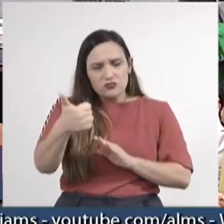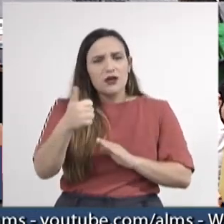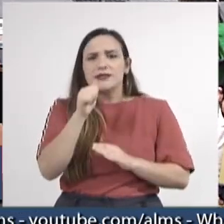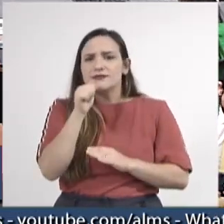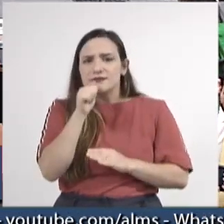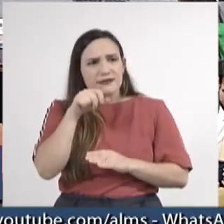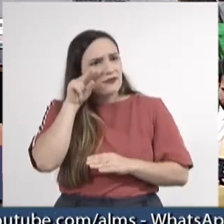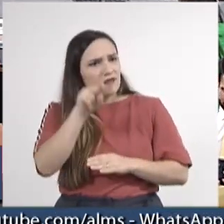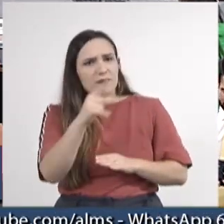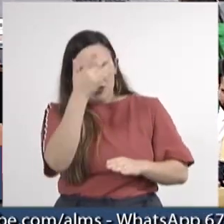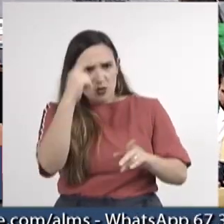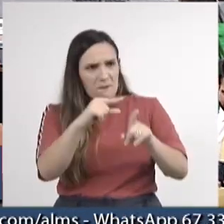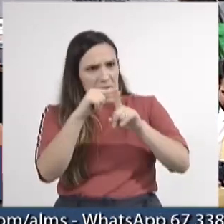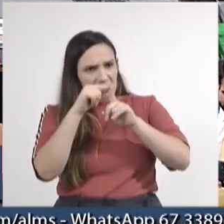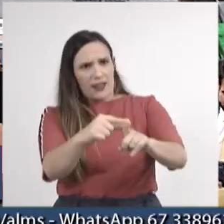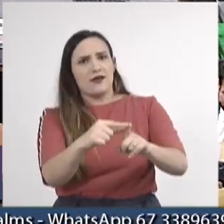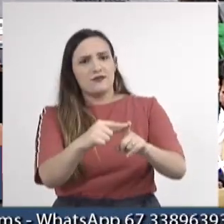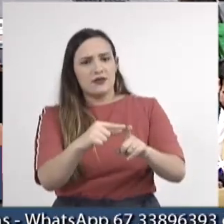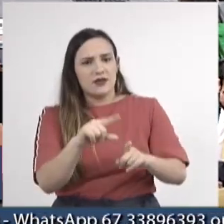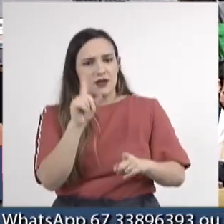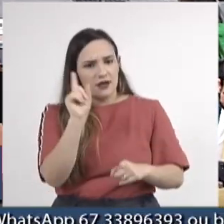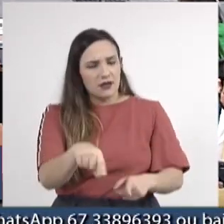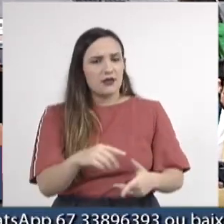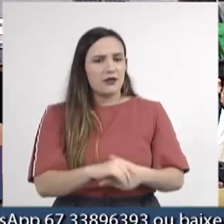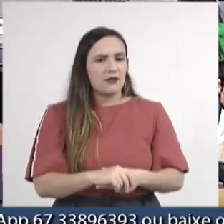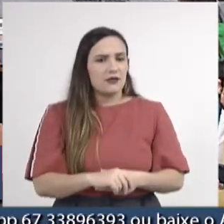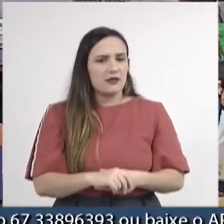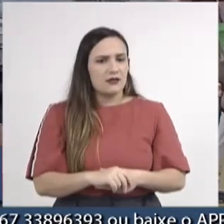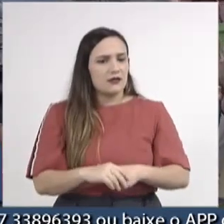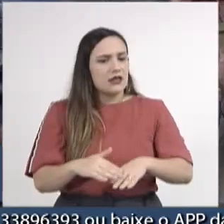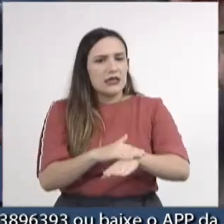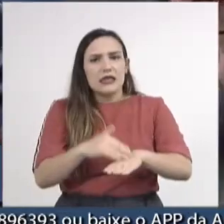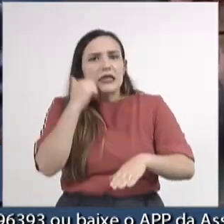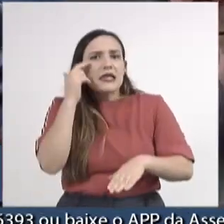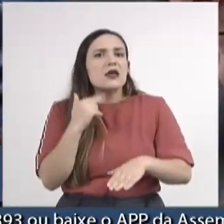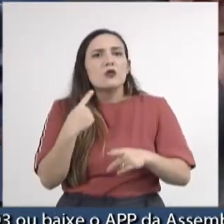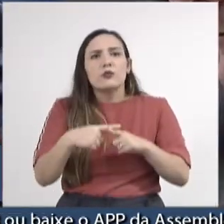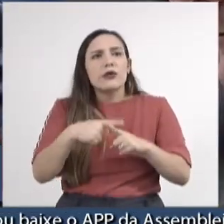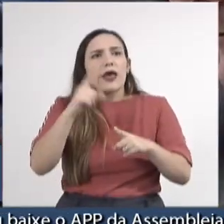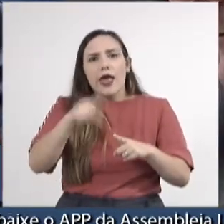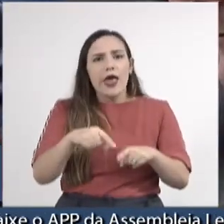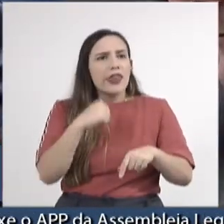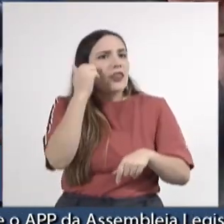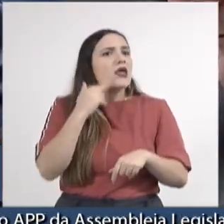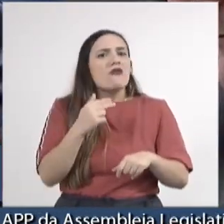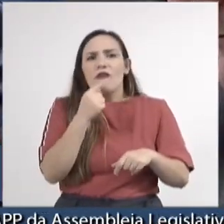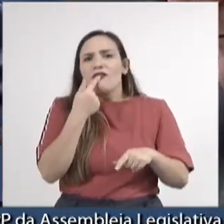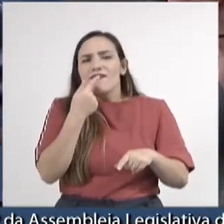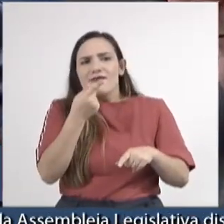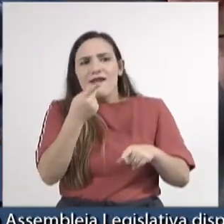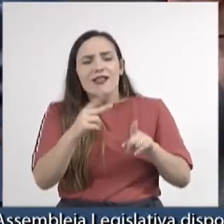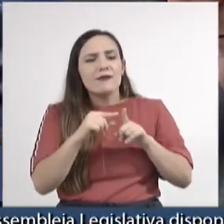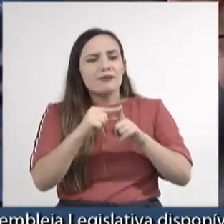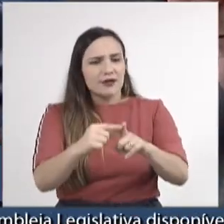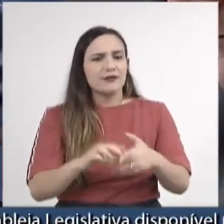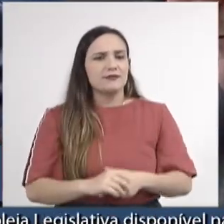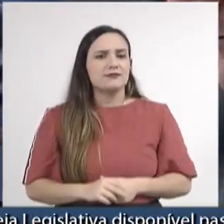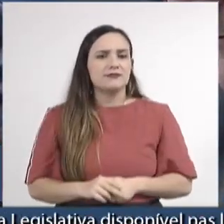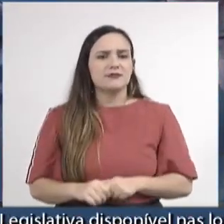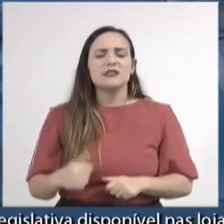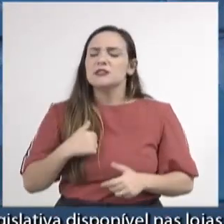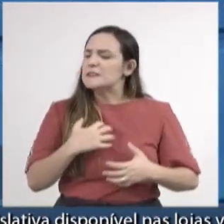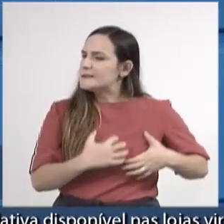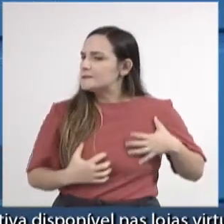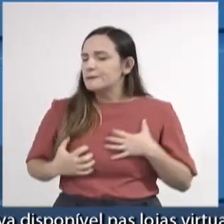pessoas sendo ofendidas pela cor delas. É inadmissível, é inaceitável. Fica aqui a minha